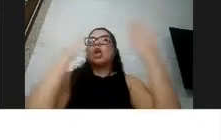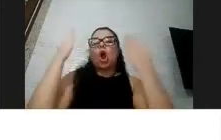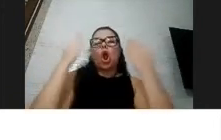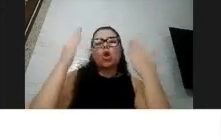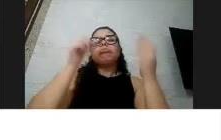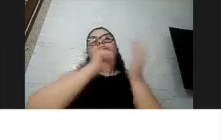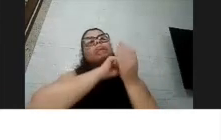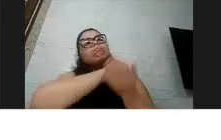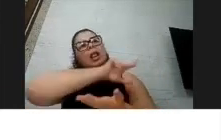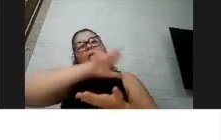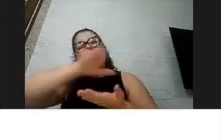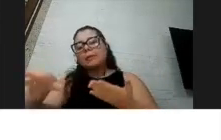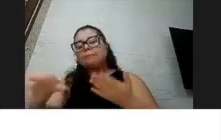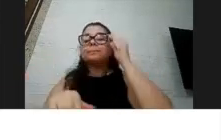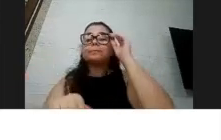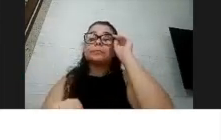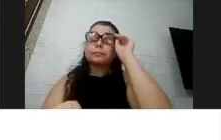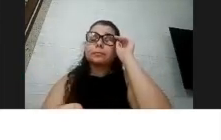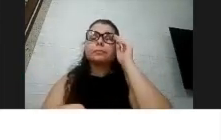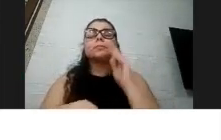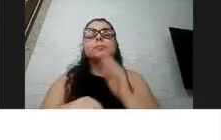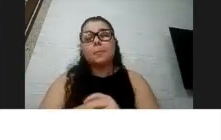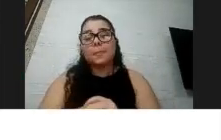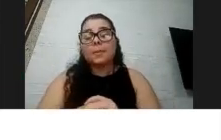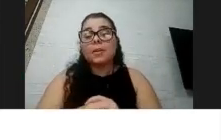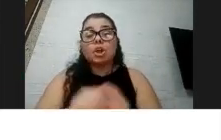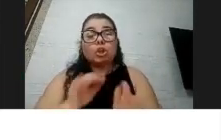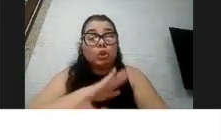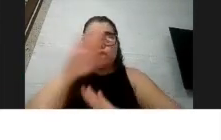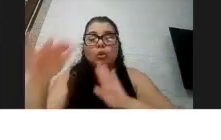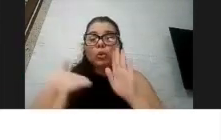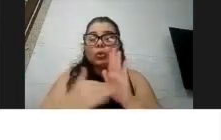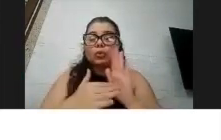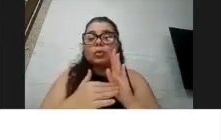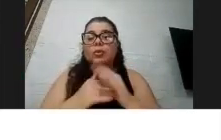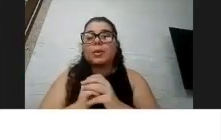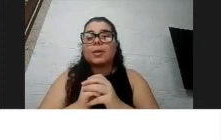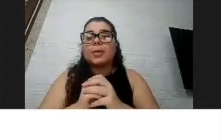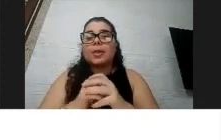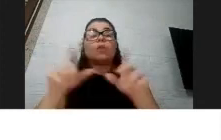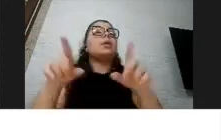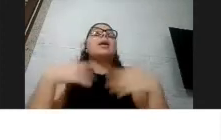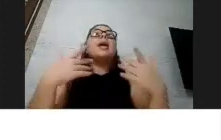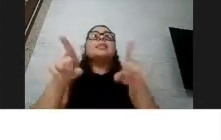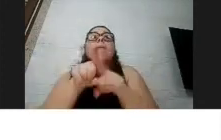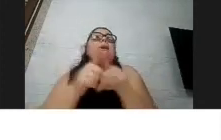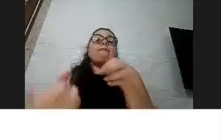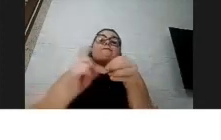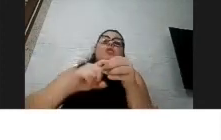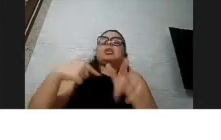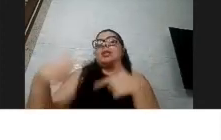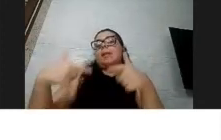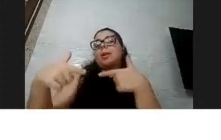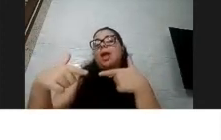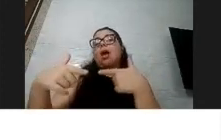uma própria atividade esportiva, então tudo isso, ou mesmo retorno ao trabalho, então a gente precisa analisar qual